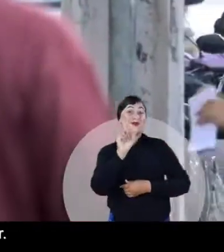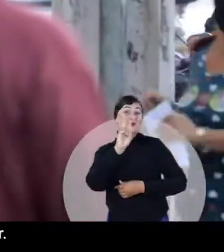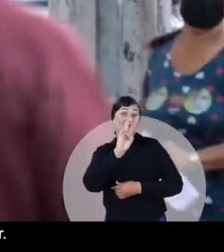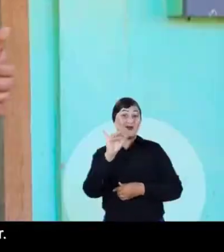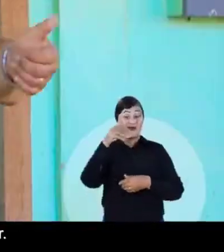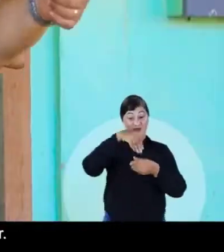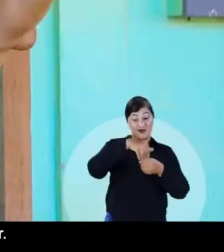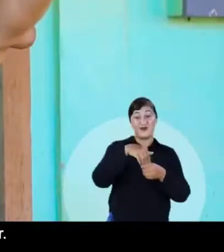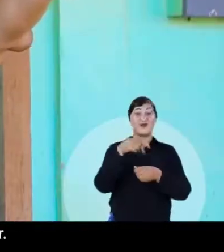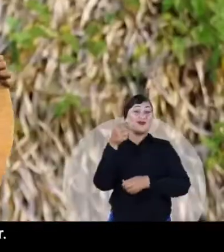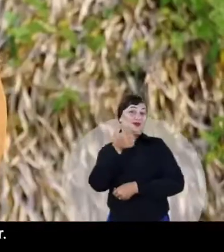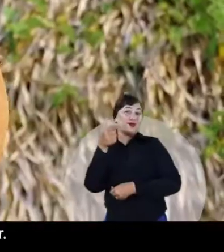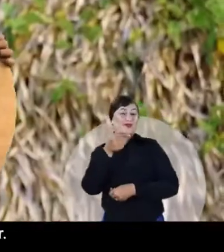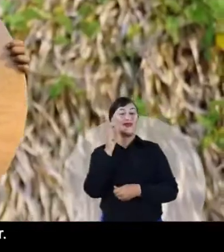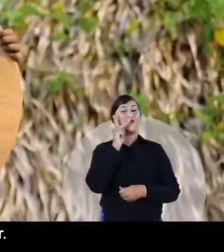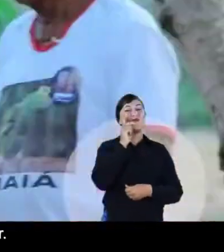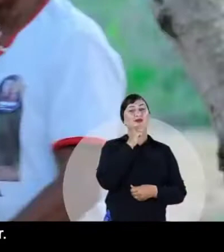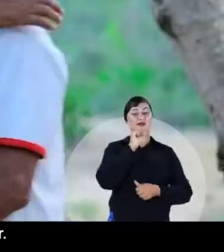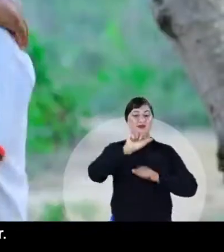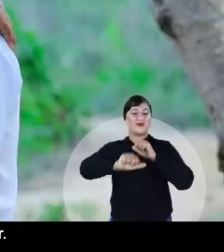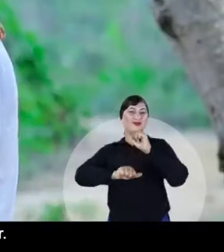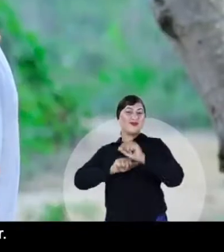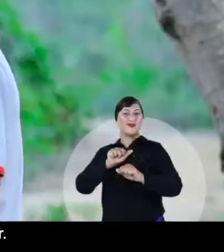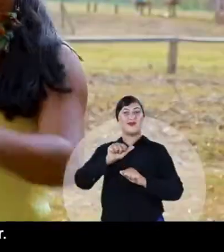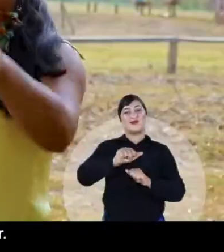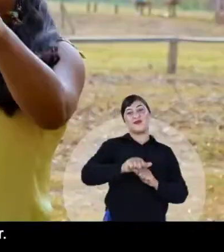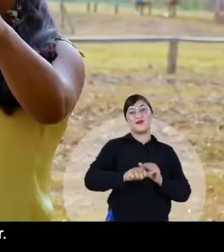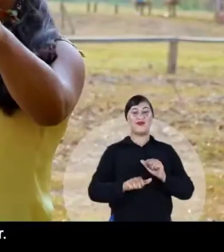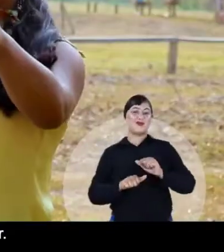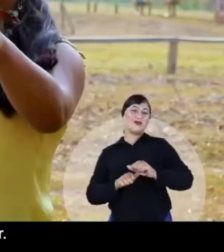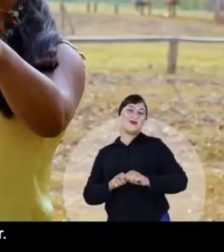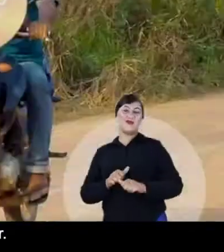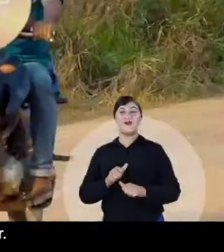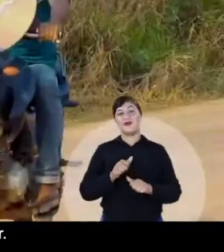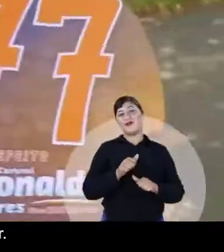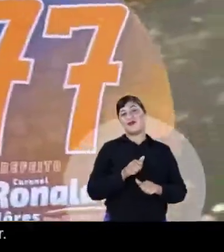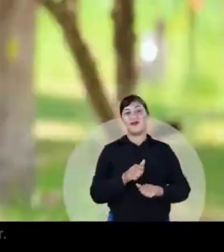Eu vou votar, no 7-7, pra Porto Velho mudar.